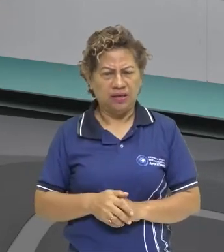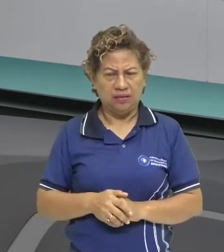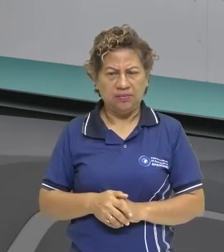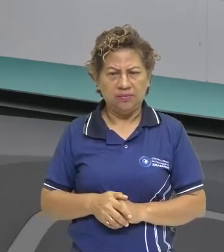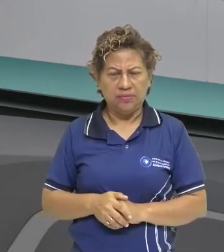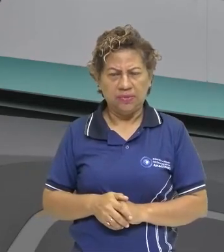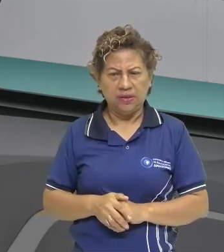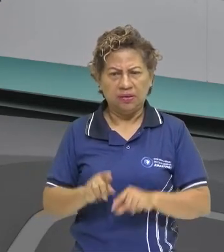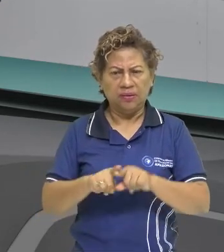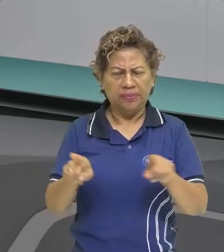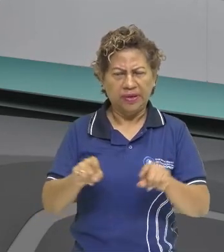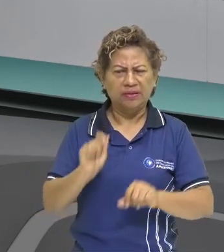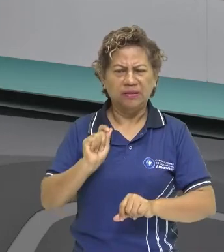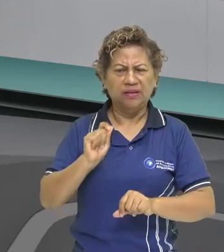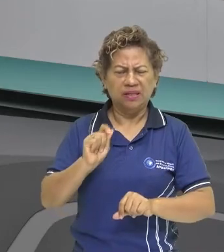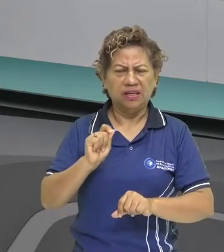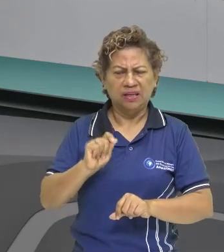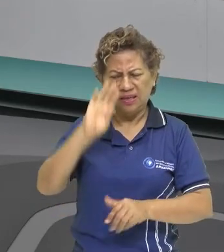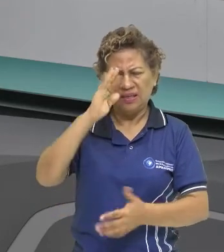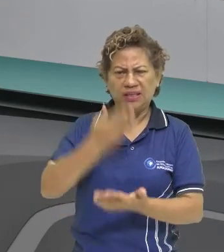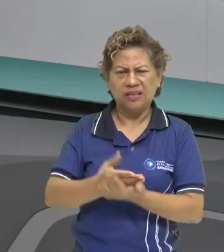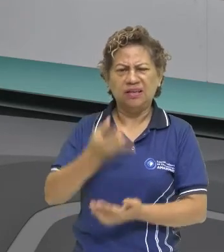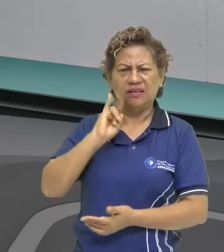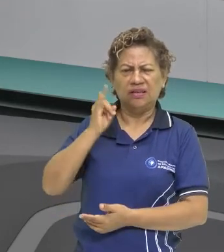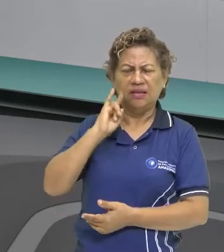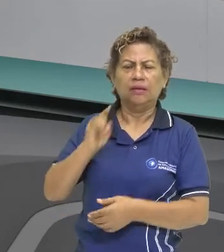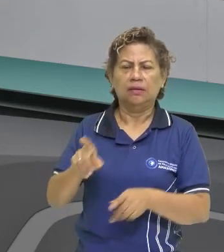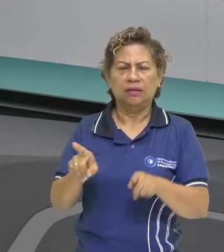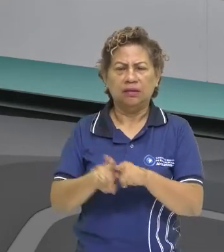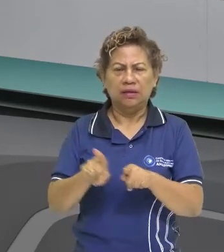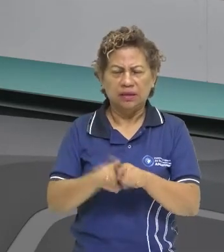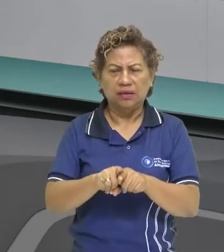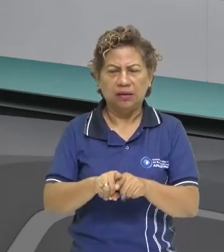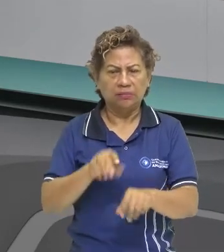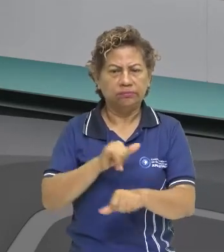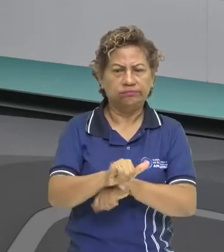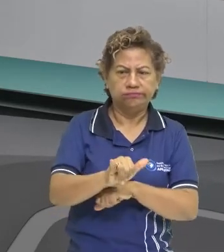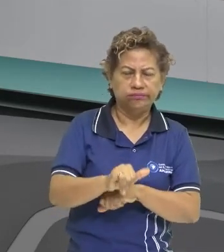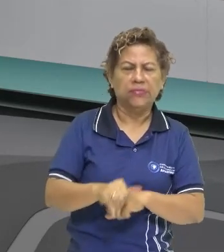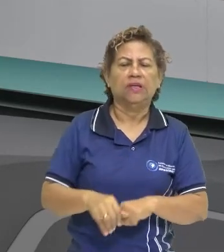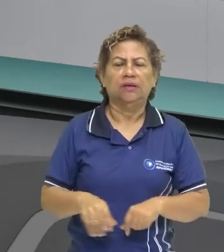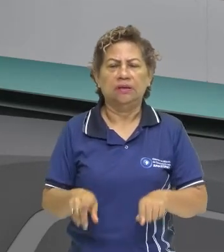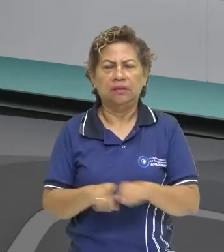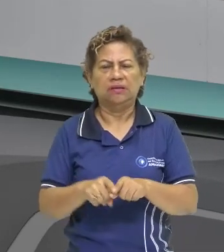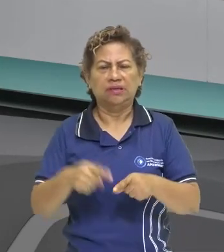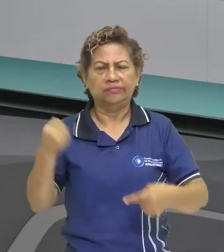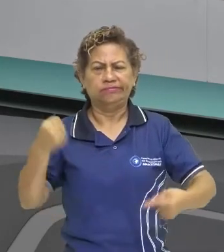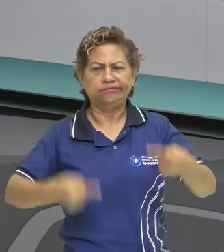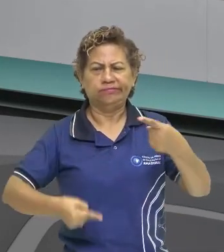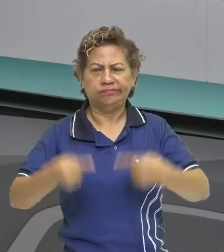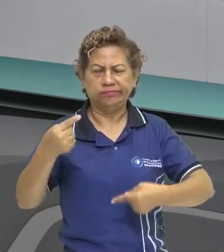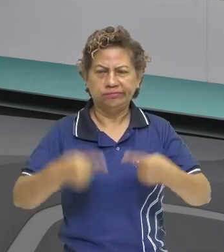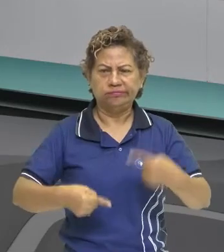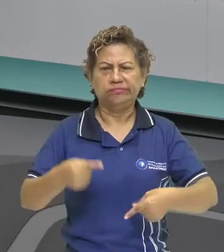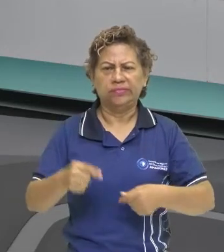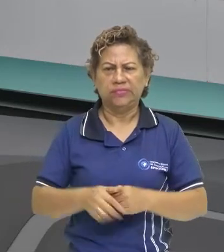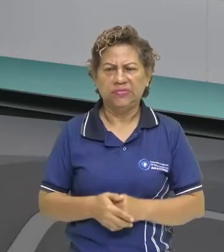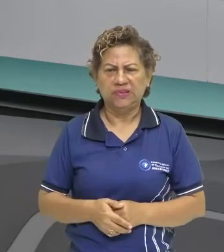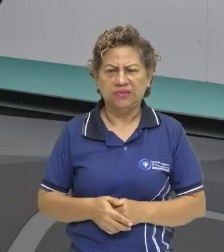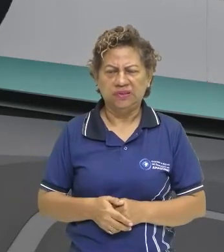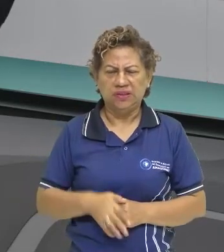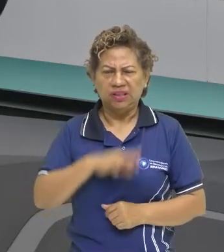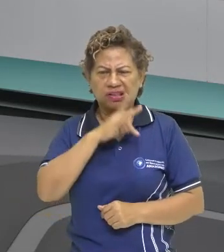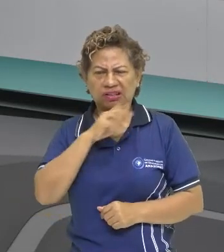valente quem se embriaga e todo caunha entona e a luta então se consagra. Que bom